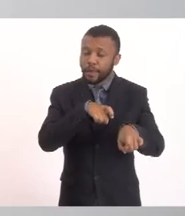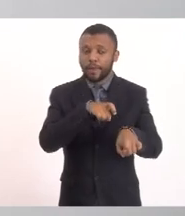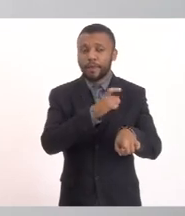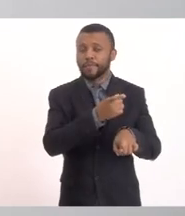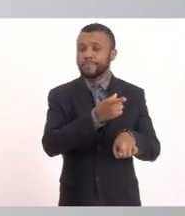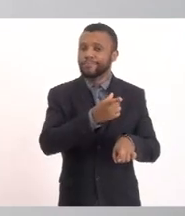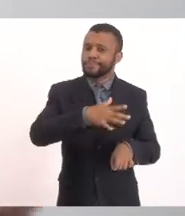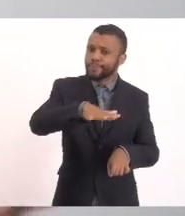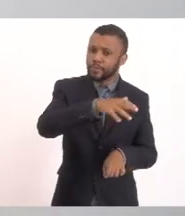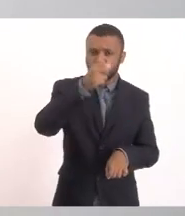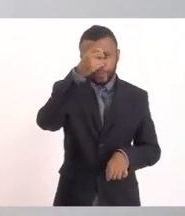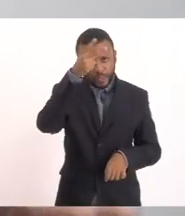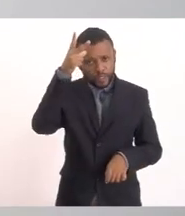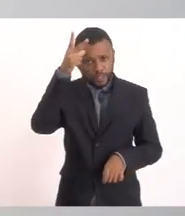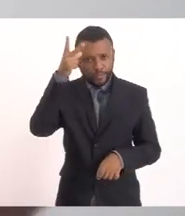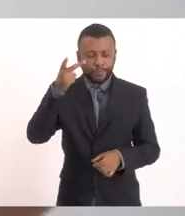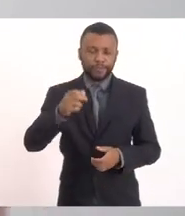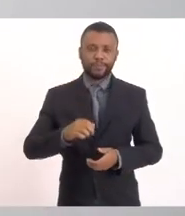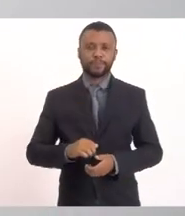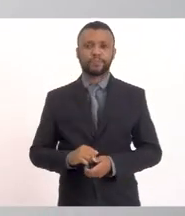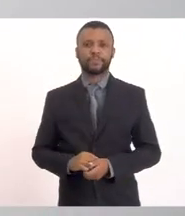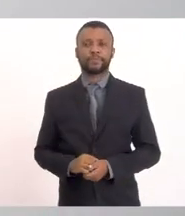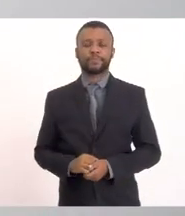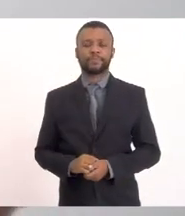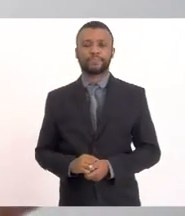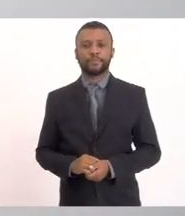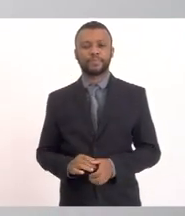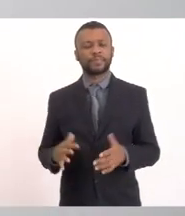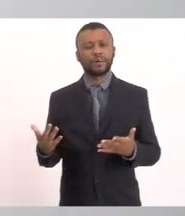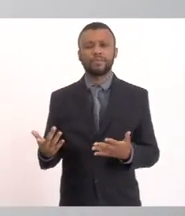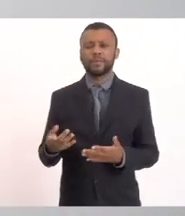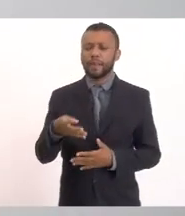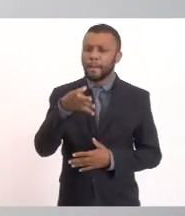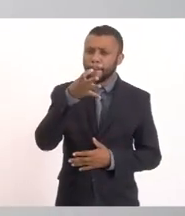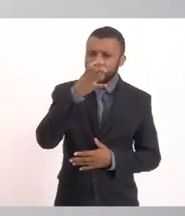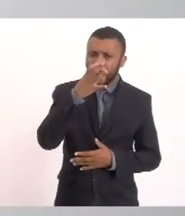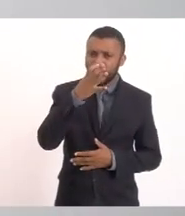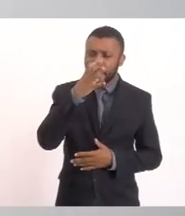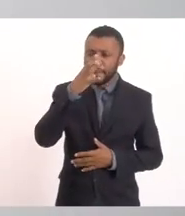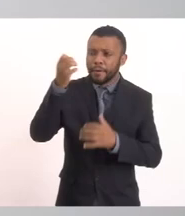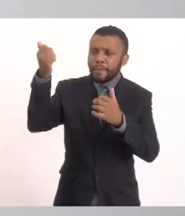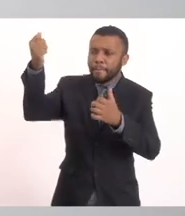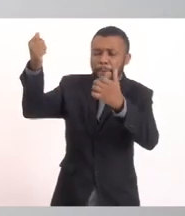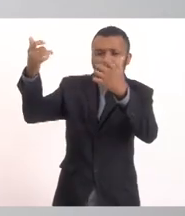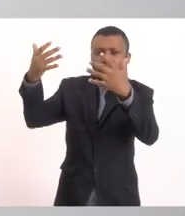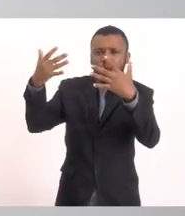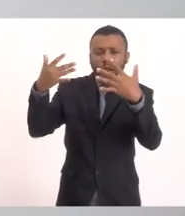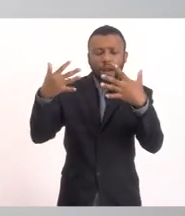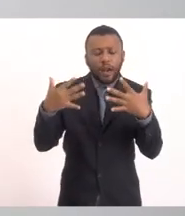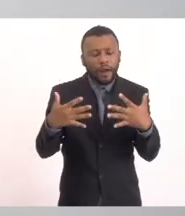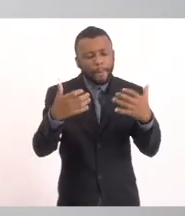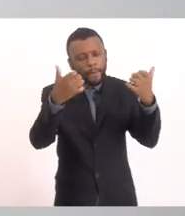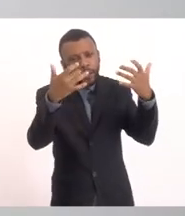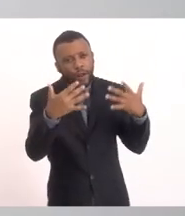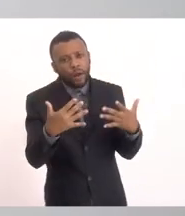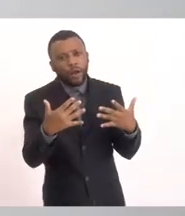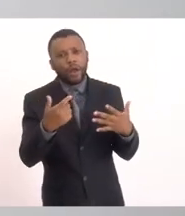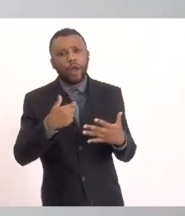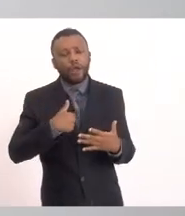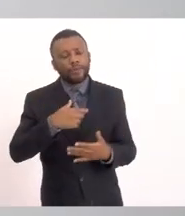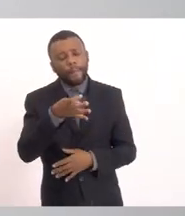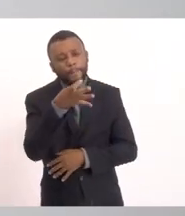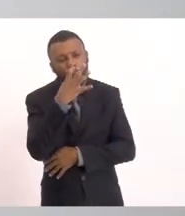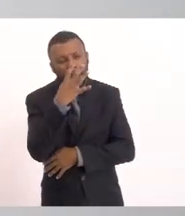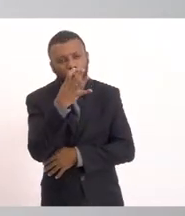Saquarema Isso tudo que eu Ouvi E falaram aqui Eu estou Quase há 50 anos